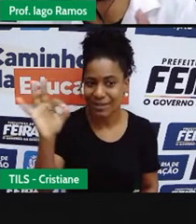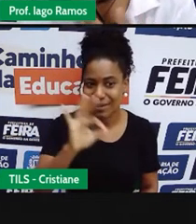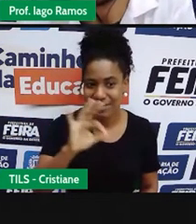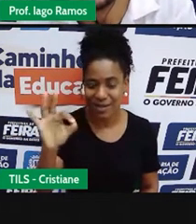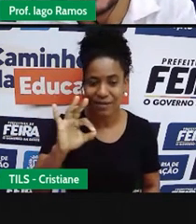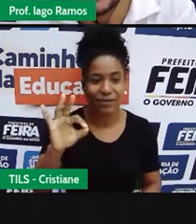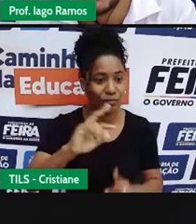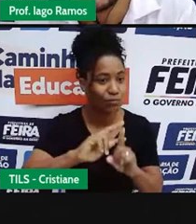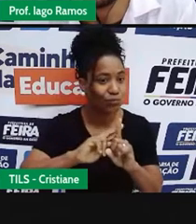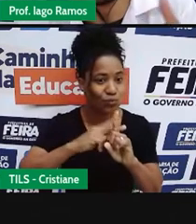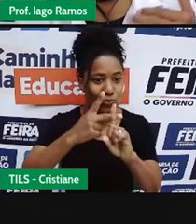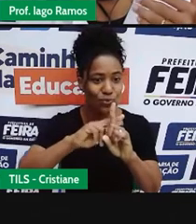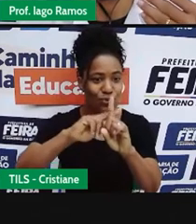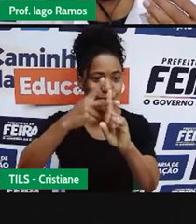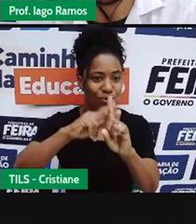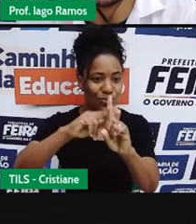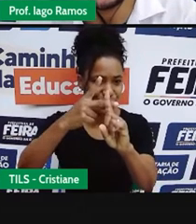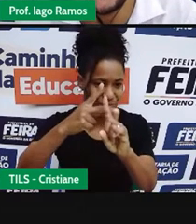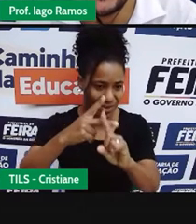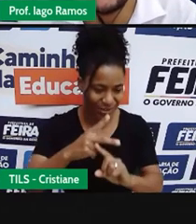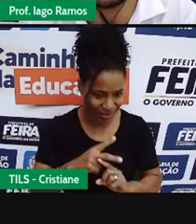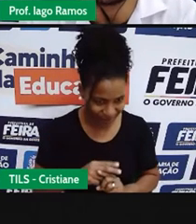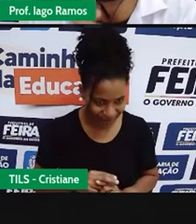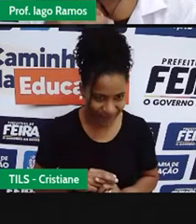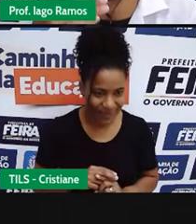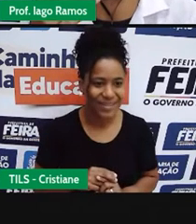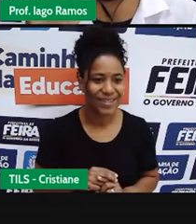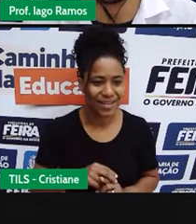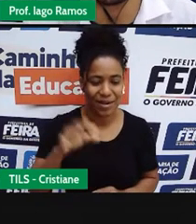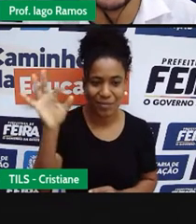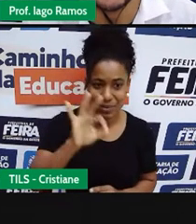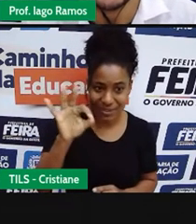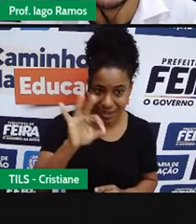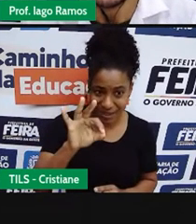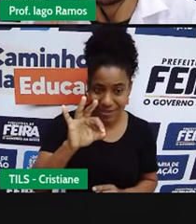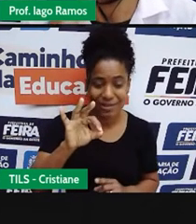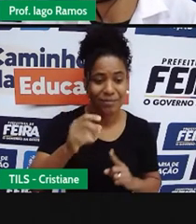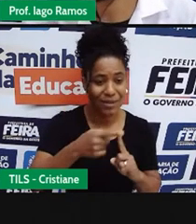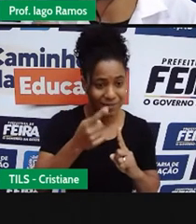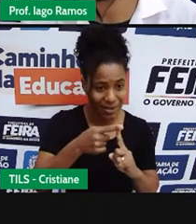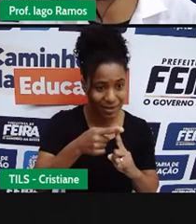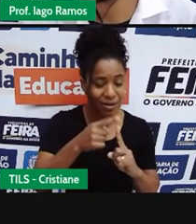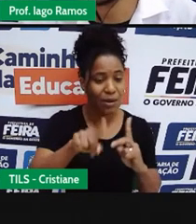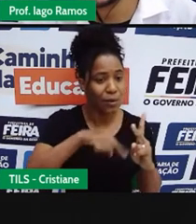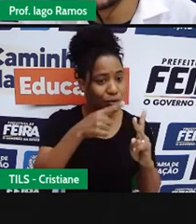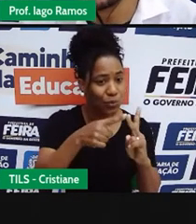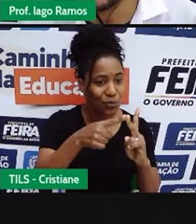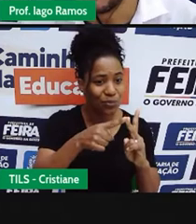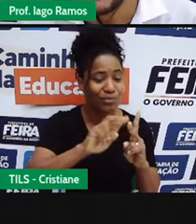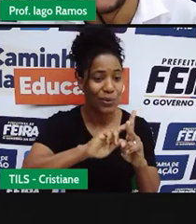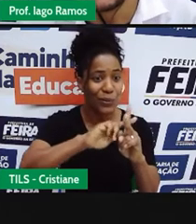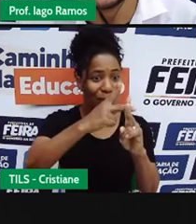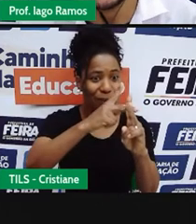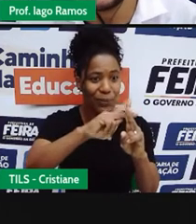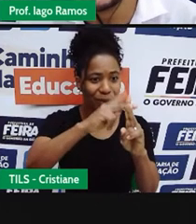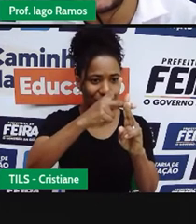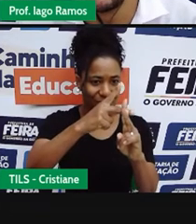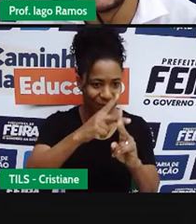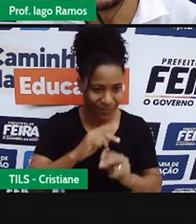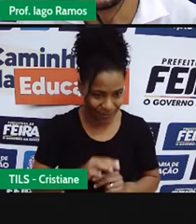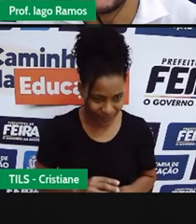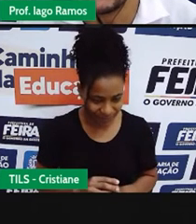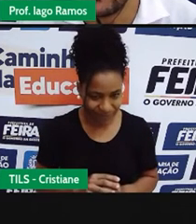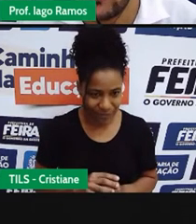sucessivas, uma porcentagem que vem após a outra. E quando a gente faz esse cálculo, a gente